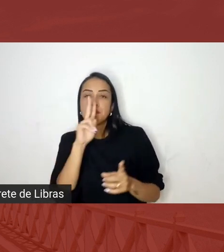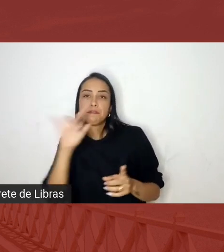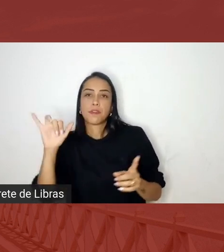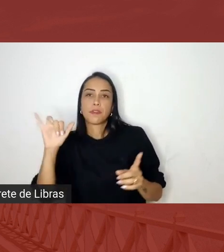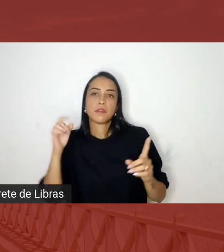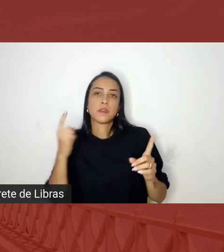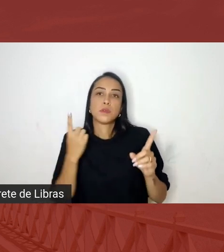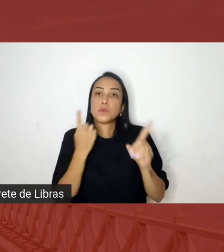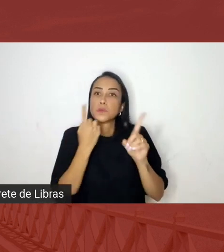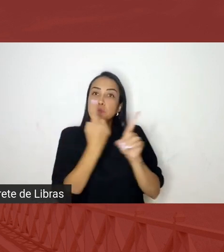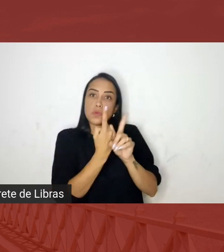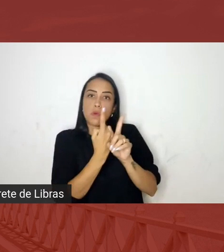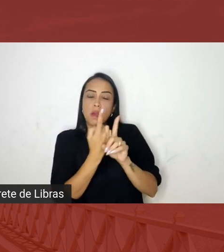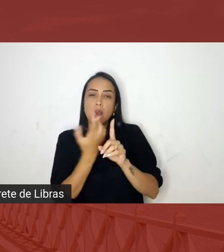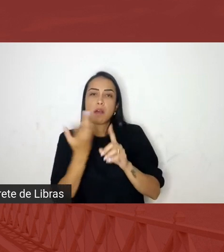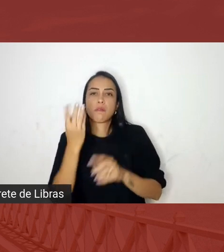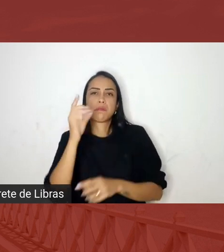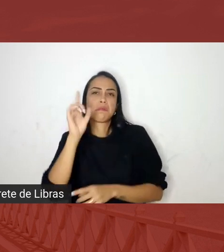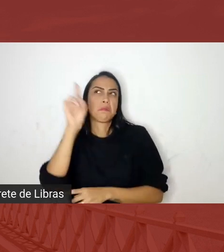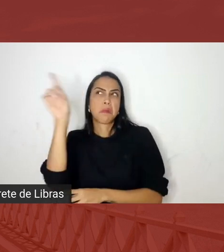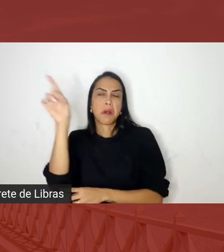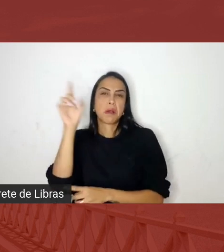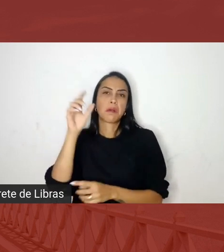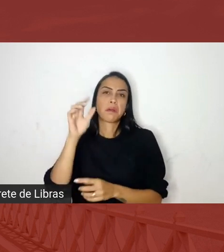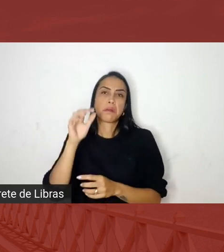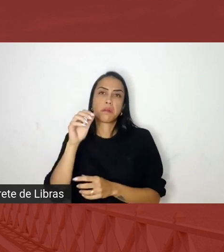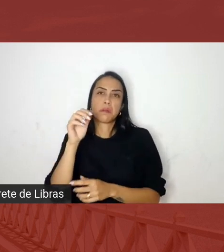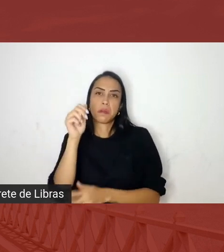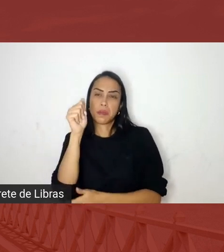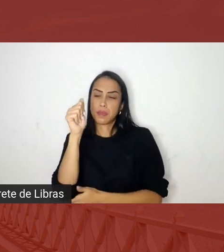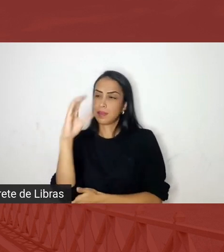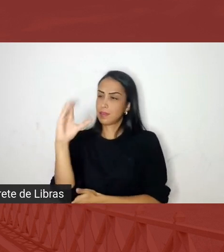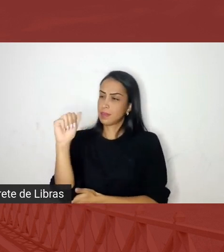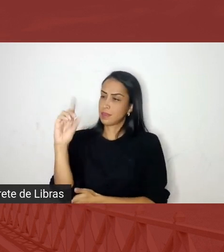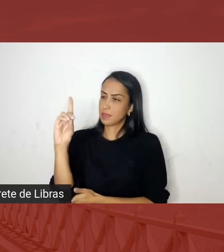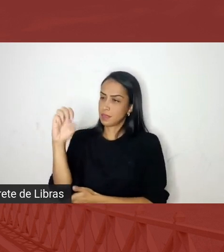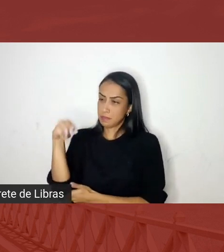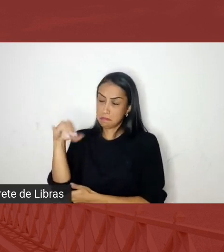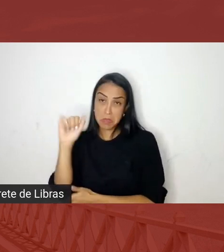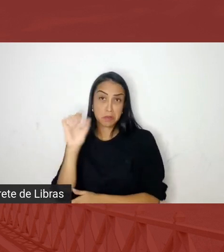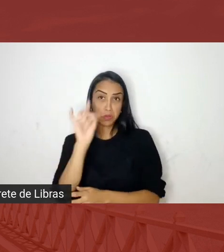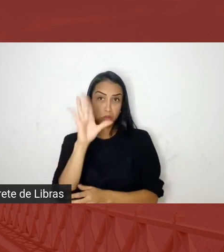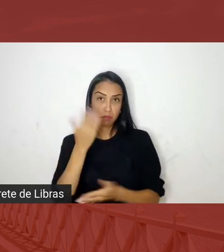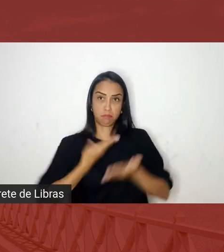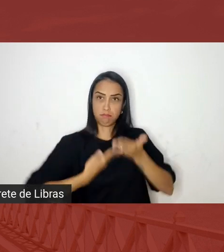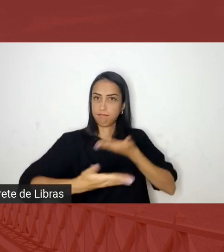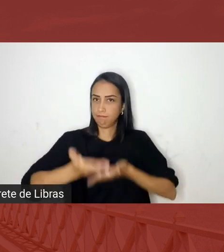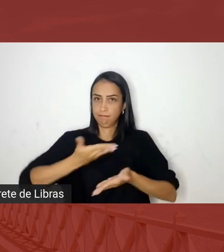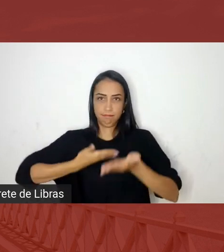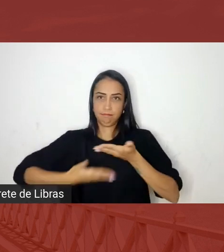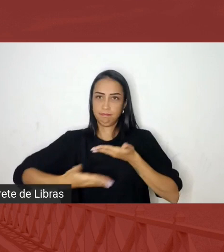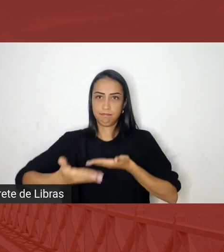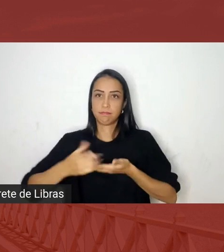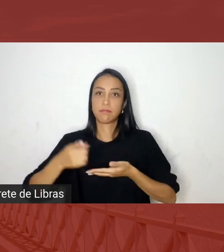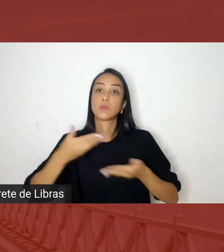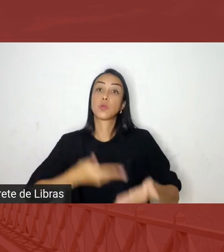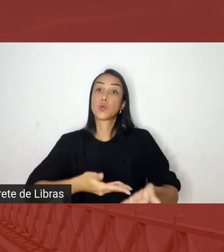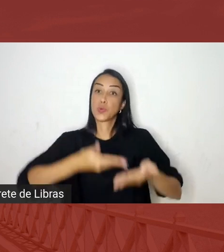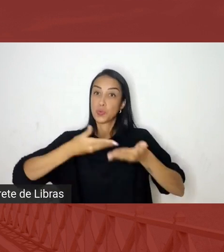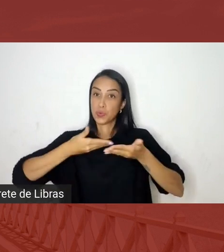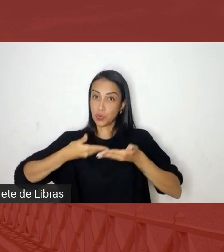divergir da academia não mas ele convida a academia para essa relação ele convida a academia